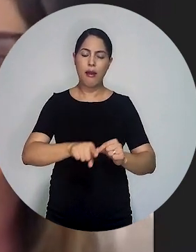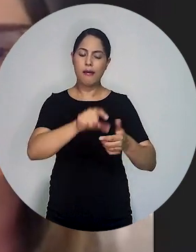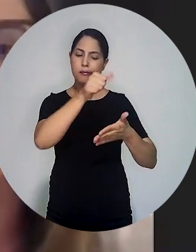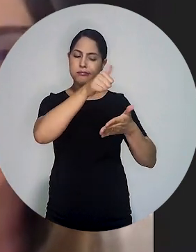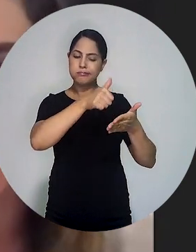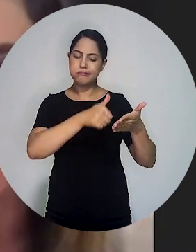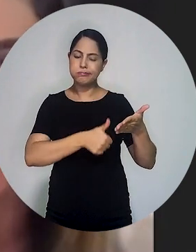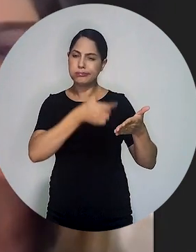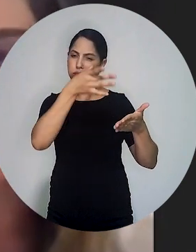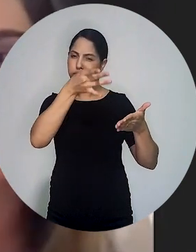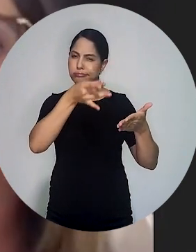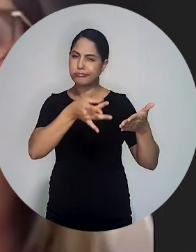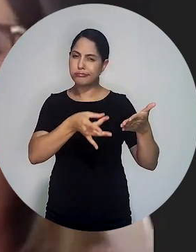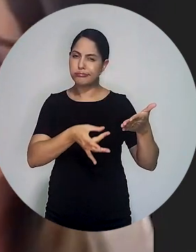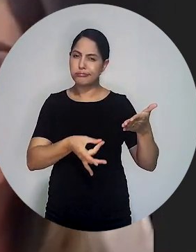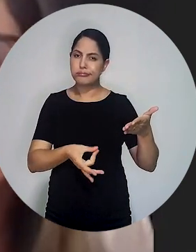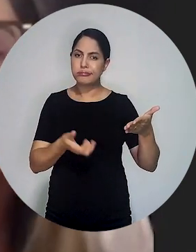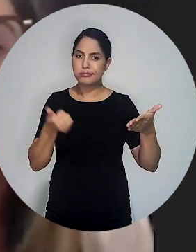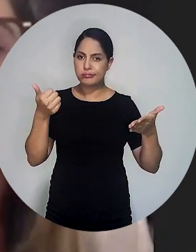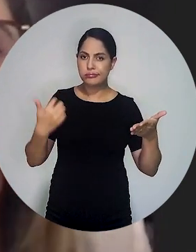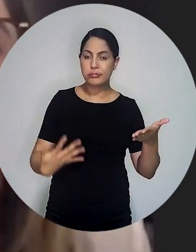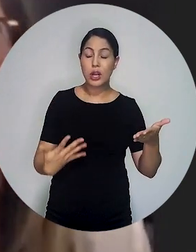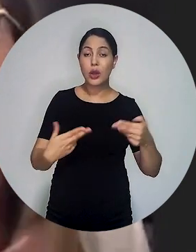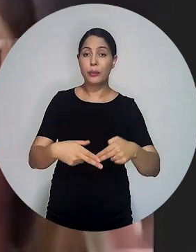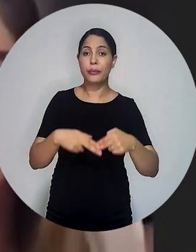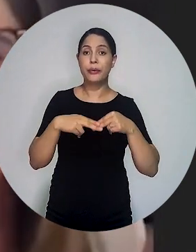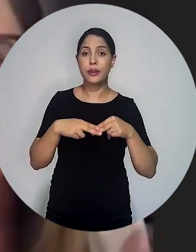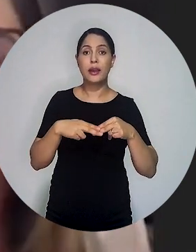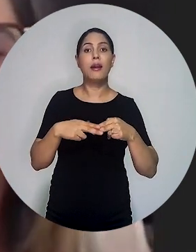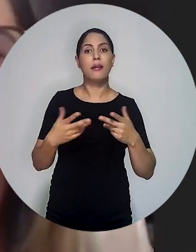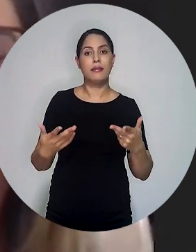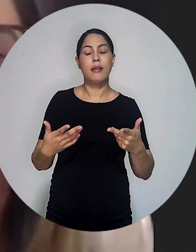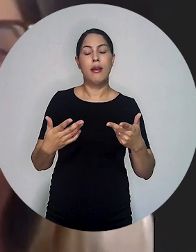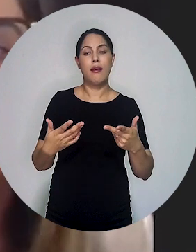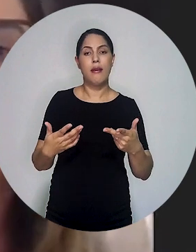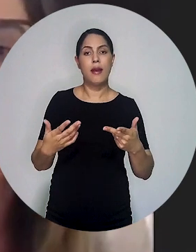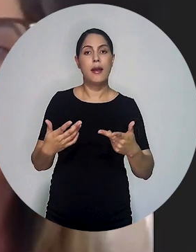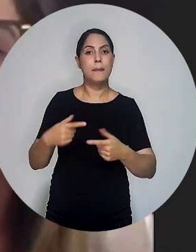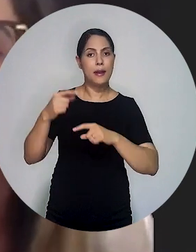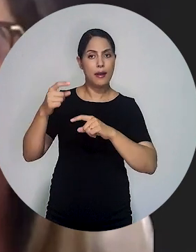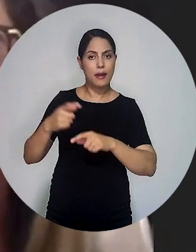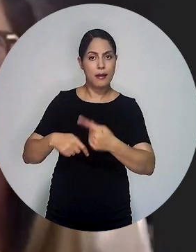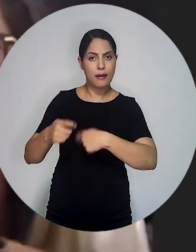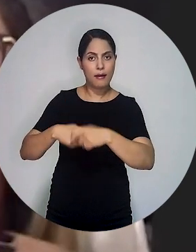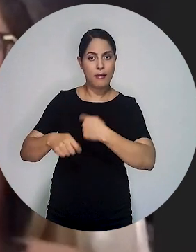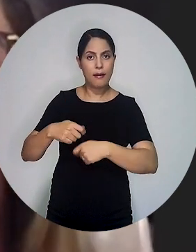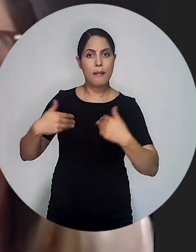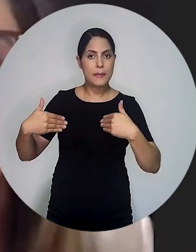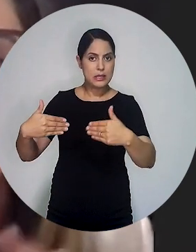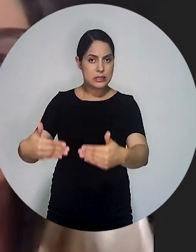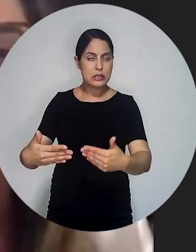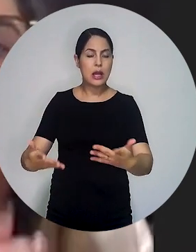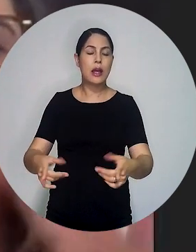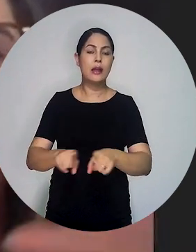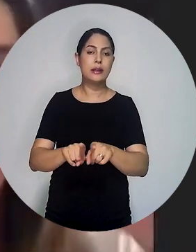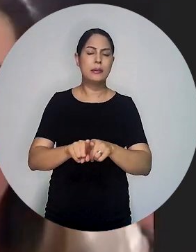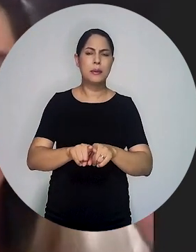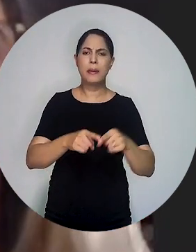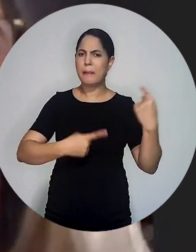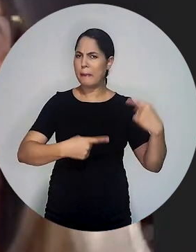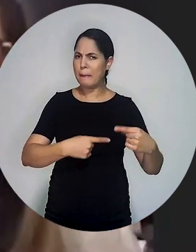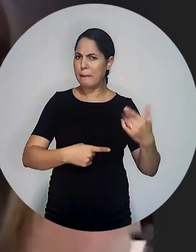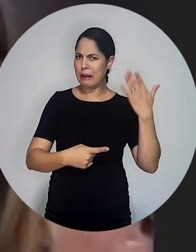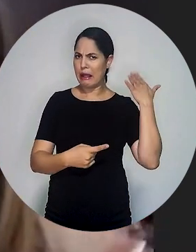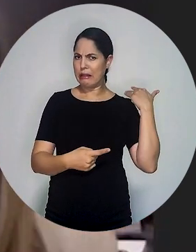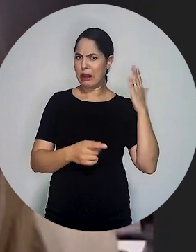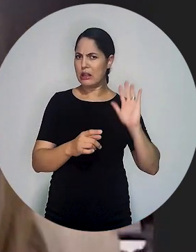opostos pela AGU, pela Fazenda, pelo Fisco, vamos chamar assim, para discutir não todo o